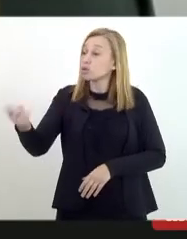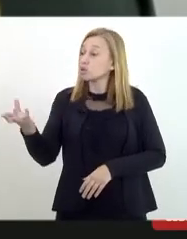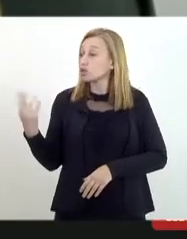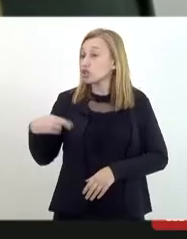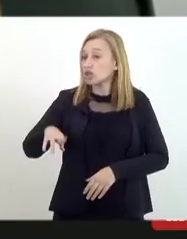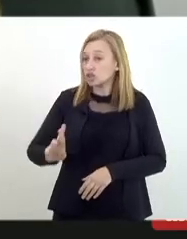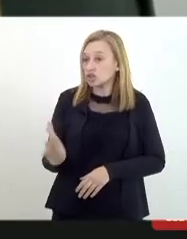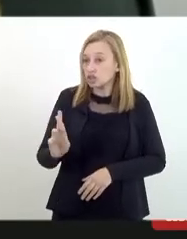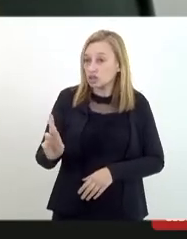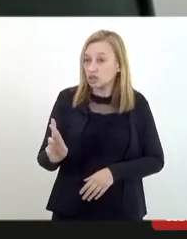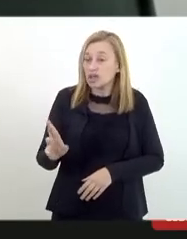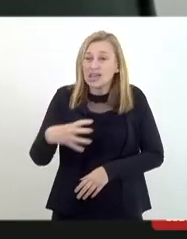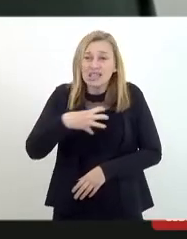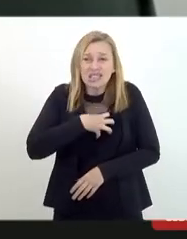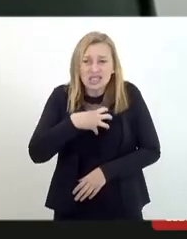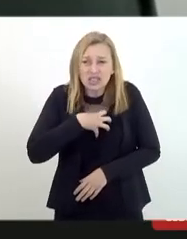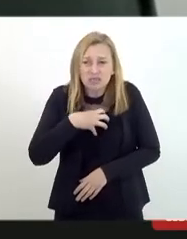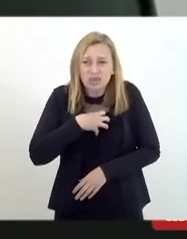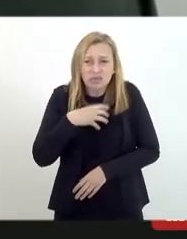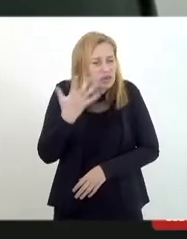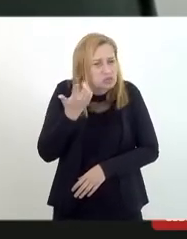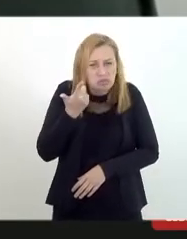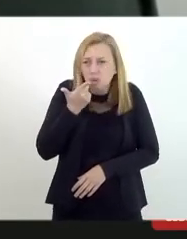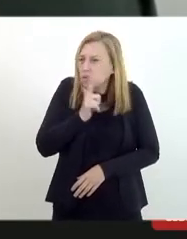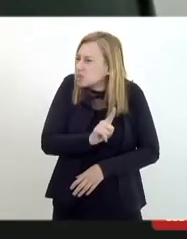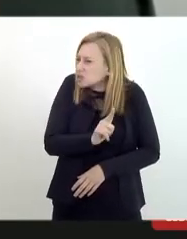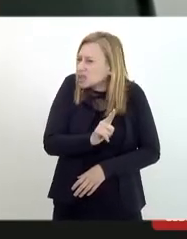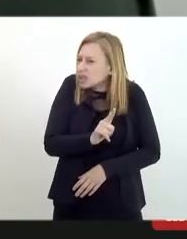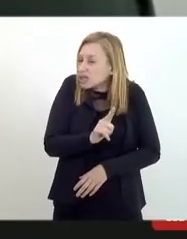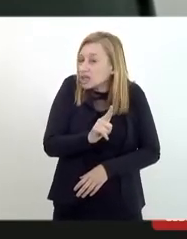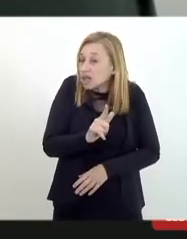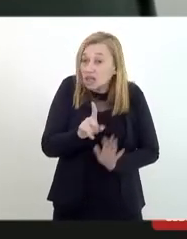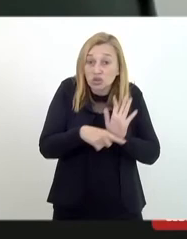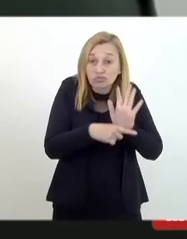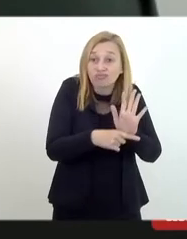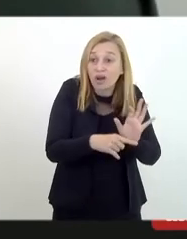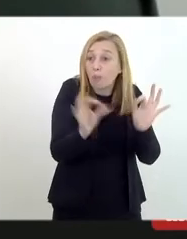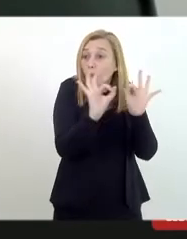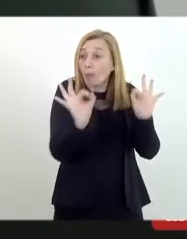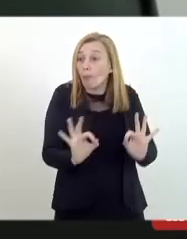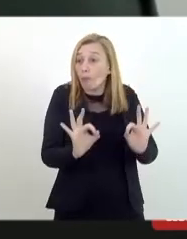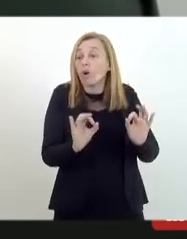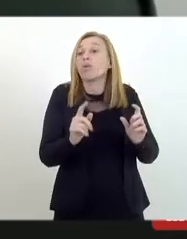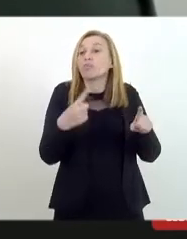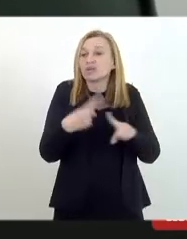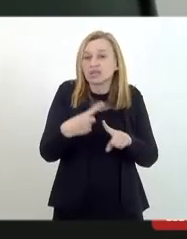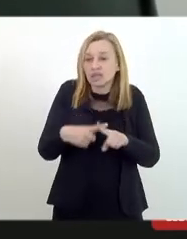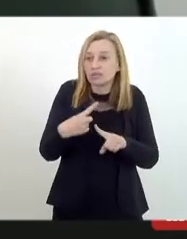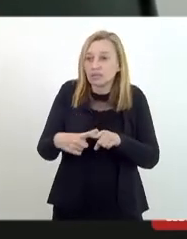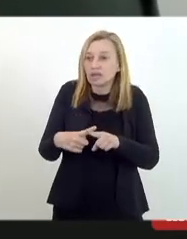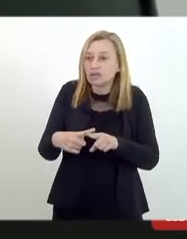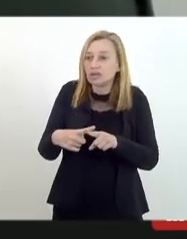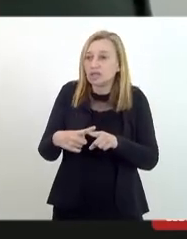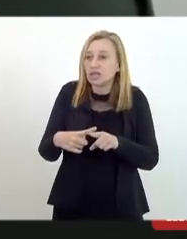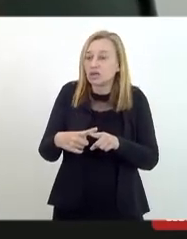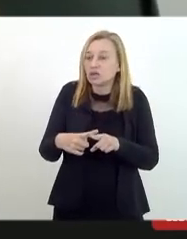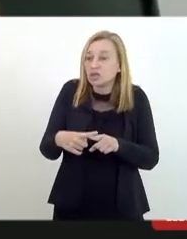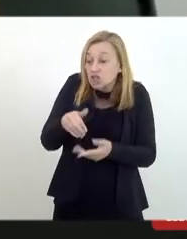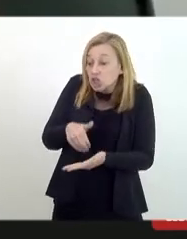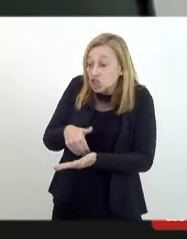comoção, o sentimento, mas não consegue nem se manifestar em favor, porque também serão expulsos daquela área, também serão